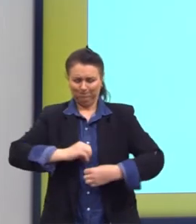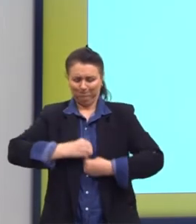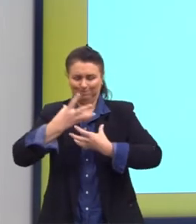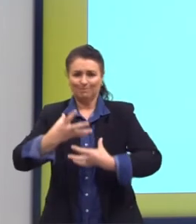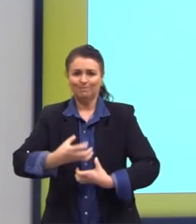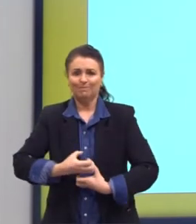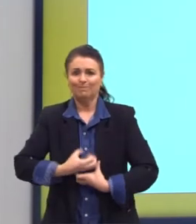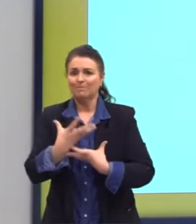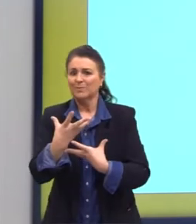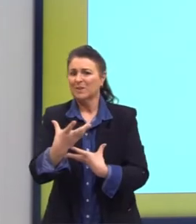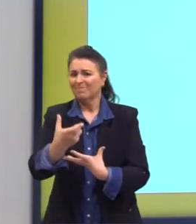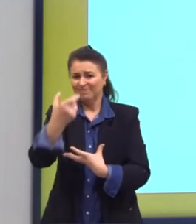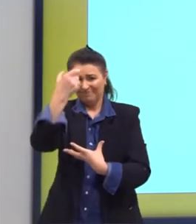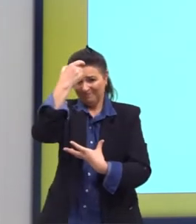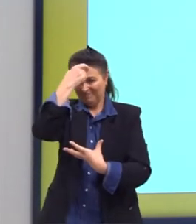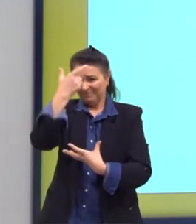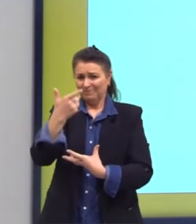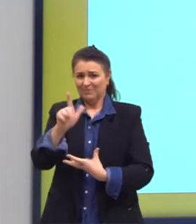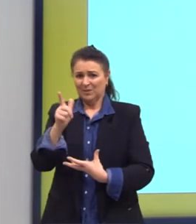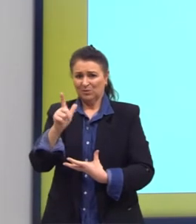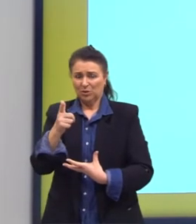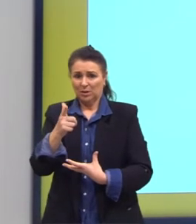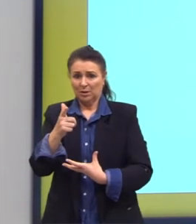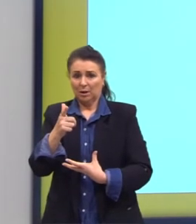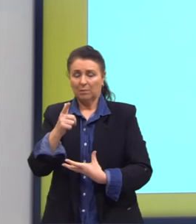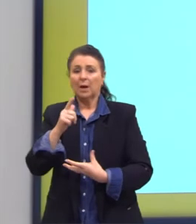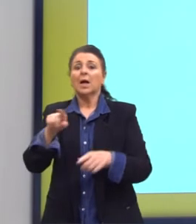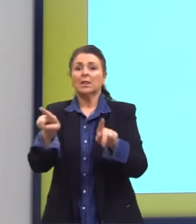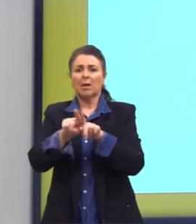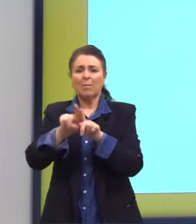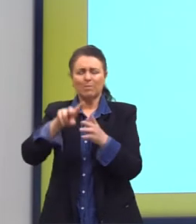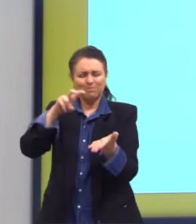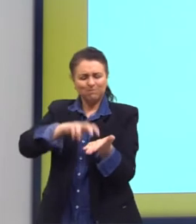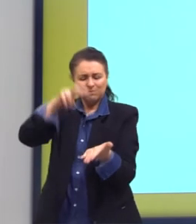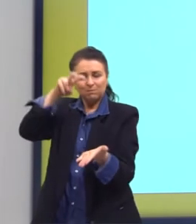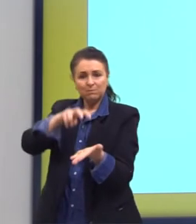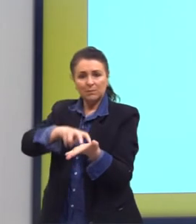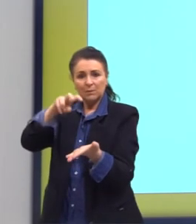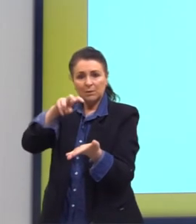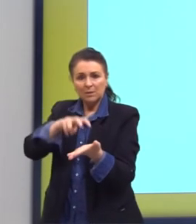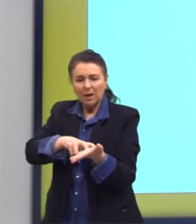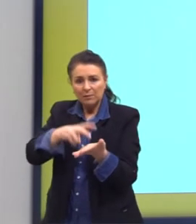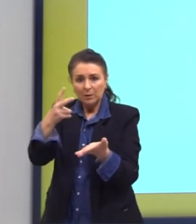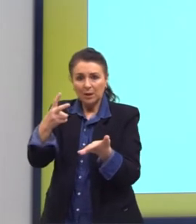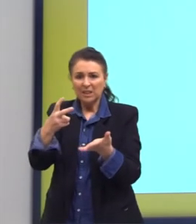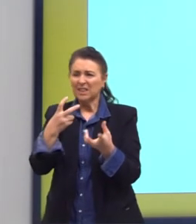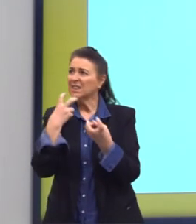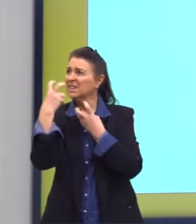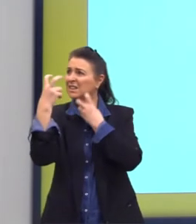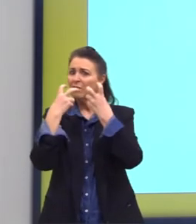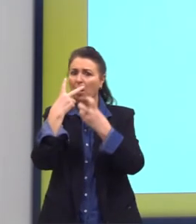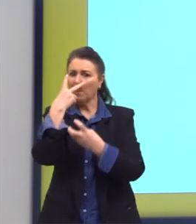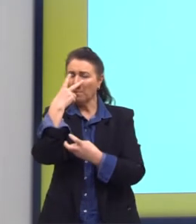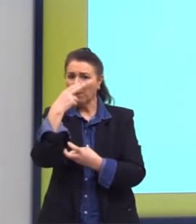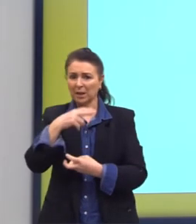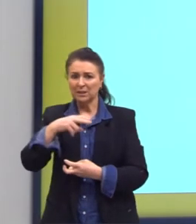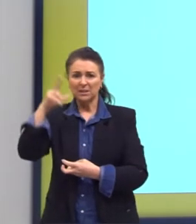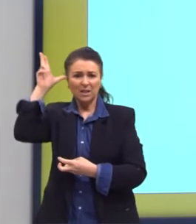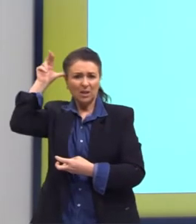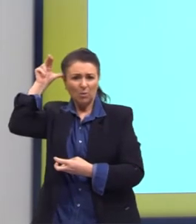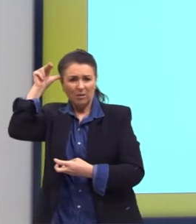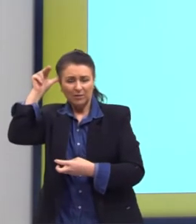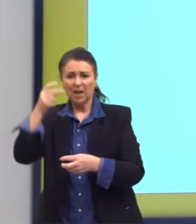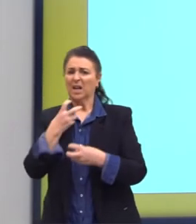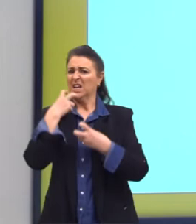irracional, feroz, revoluteava em corcovos de égua, bufando e